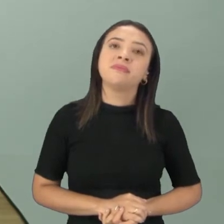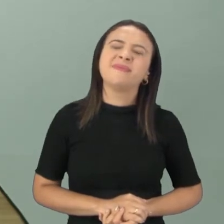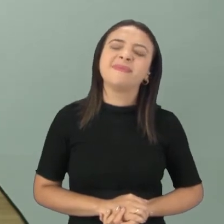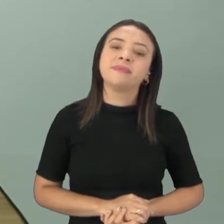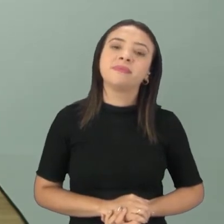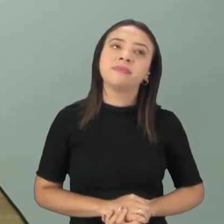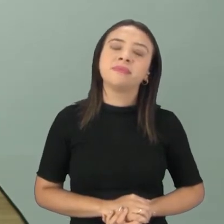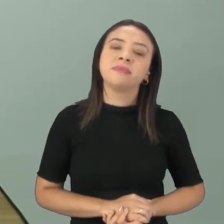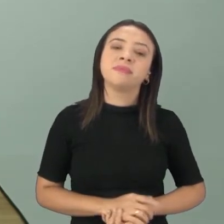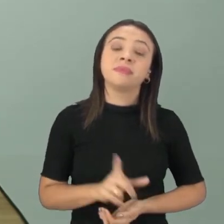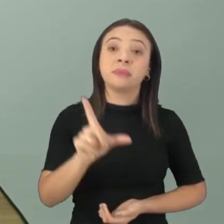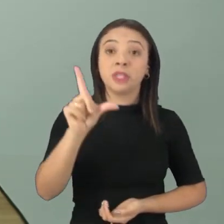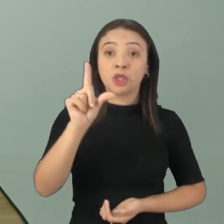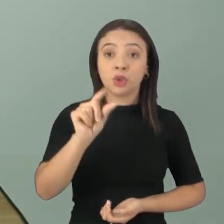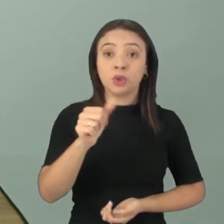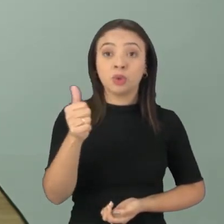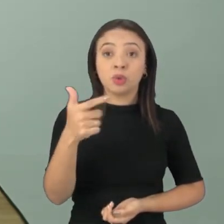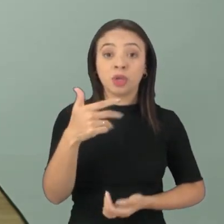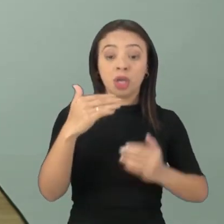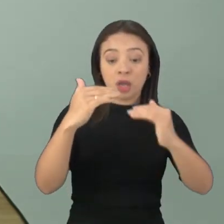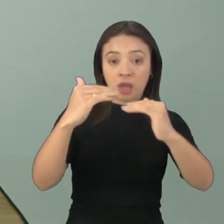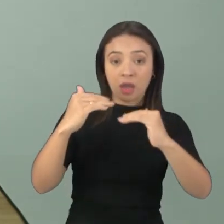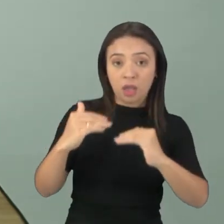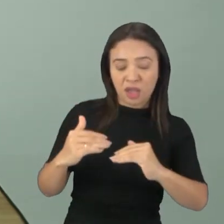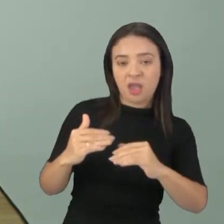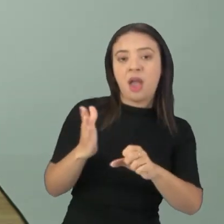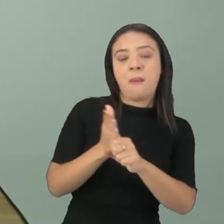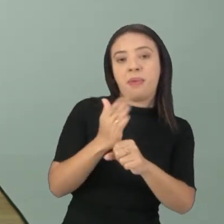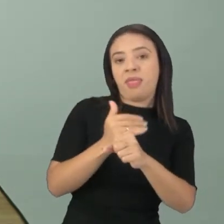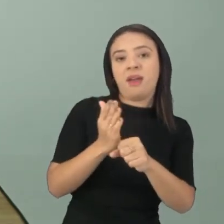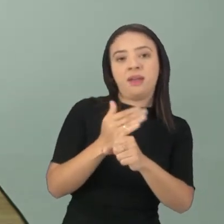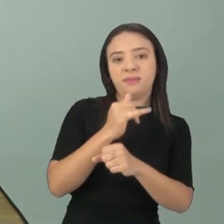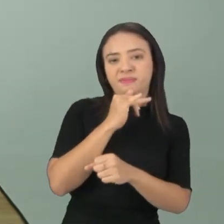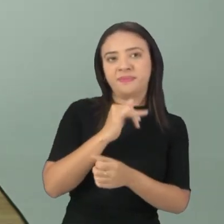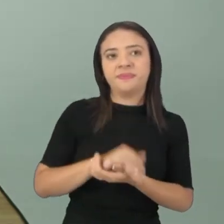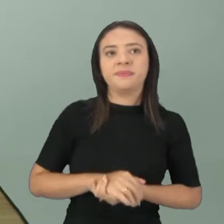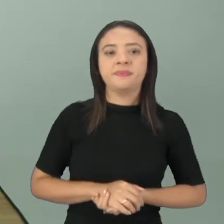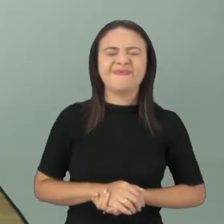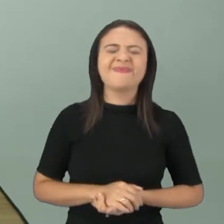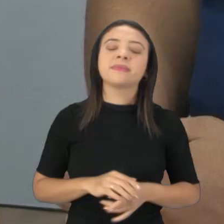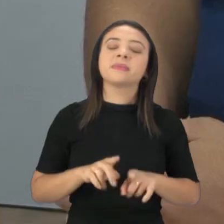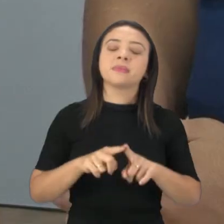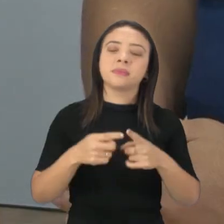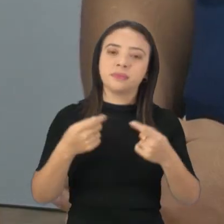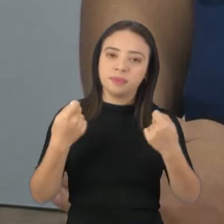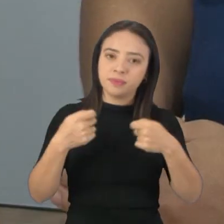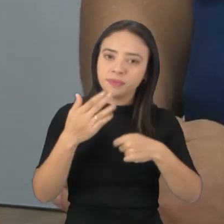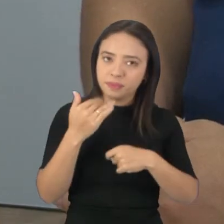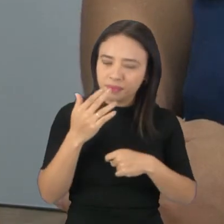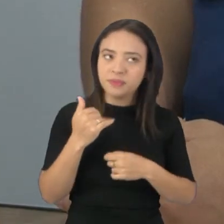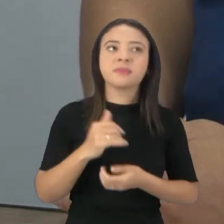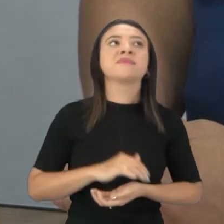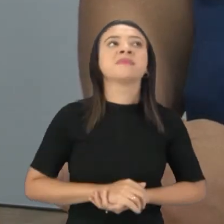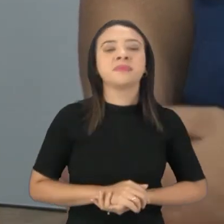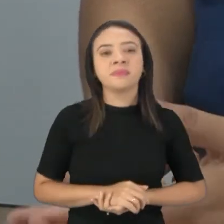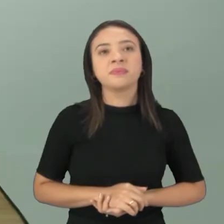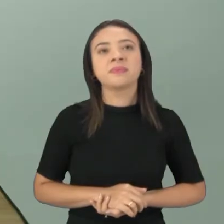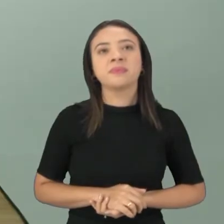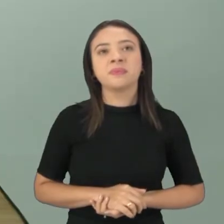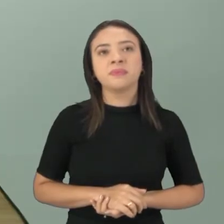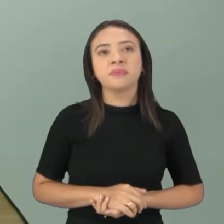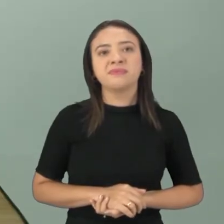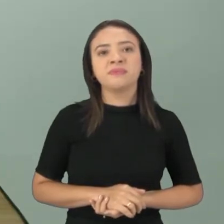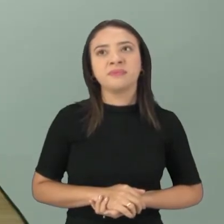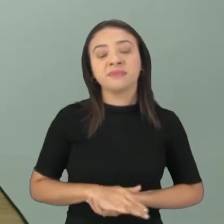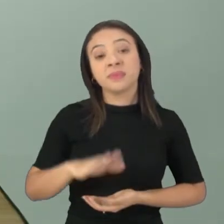um pouquinho menor, quer dizer, do que os tubérculos, tá? Ela também precisa estar dentro da nossa alimentação, principalmente, para